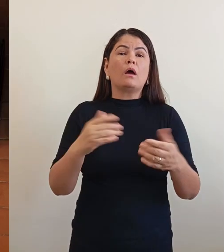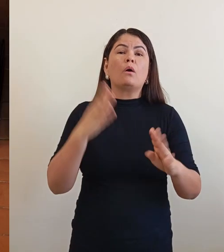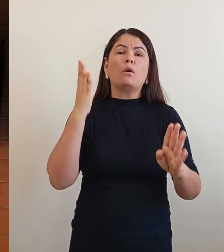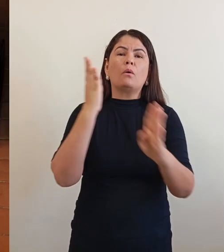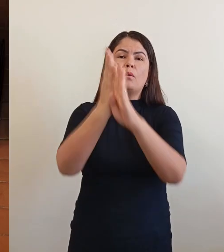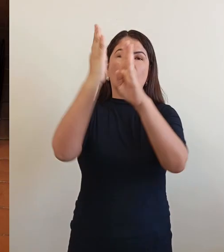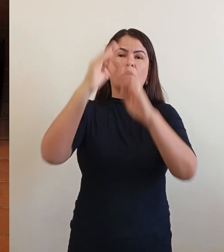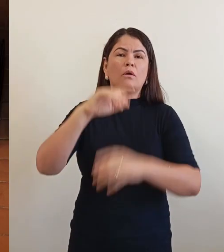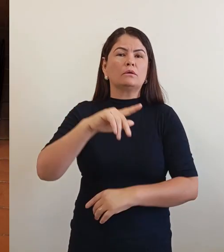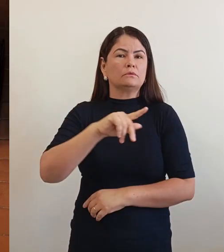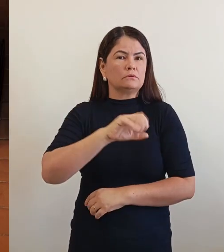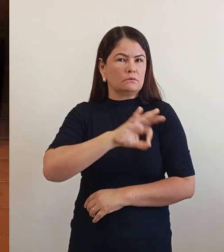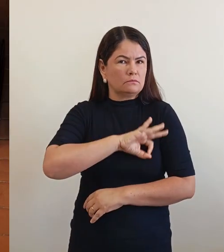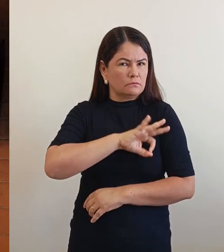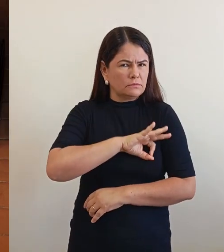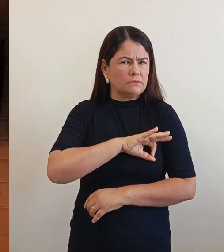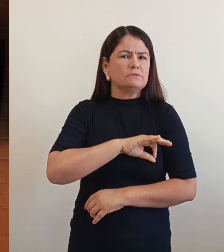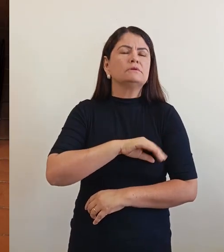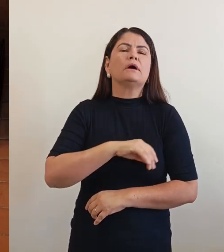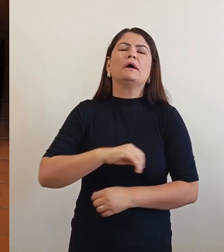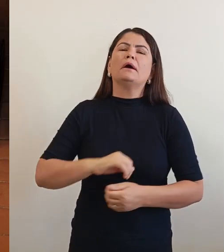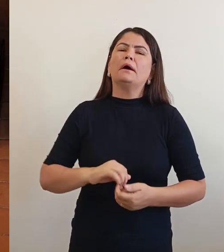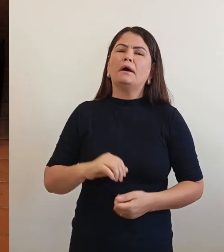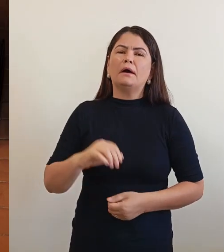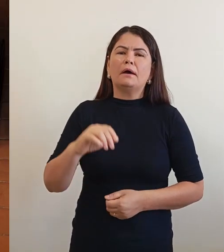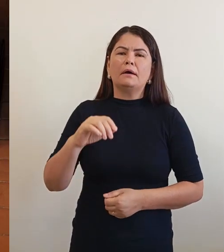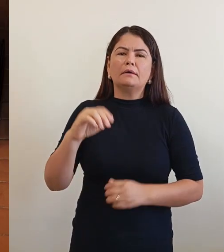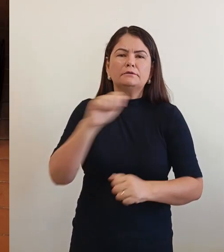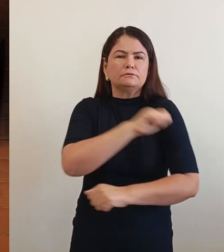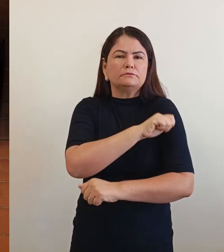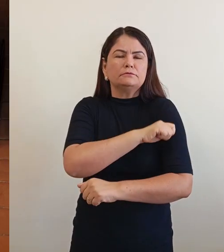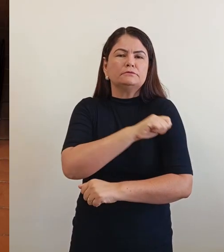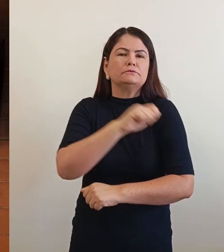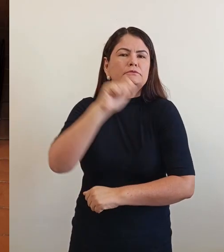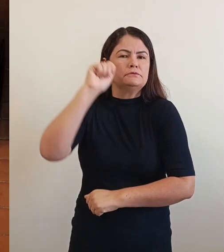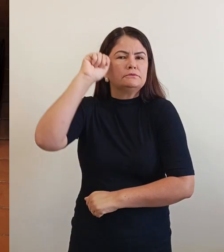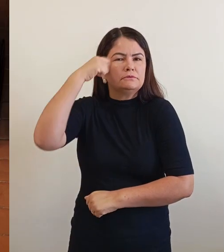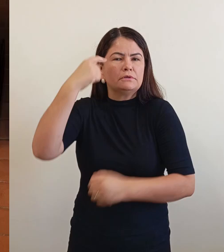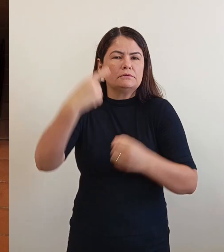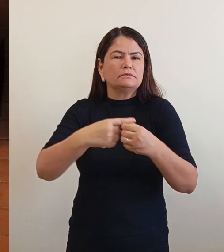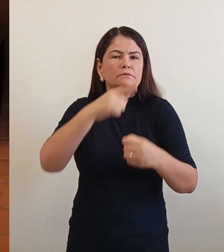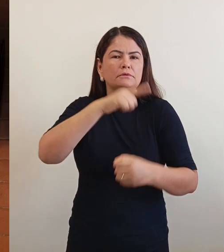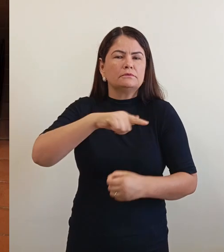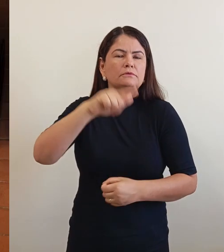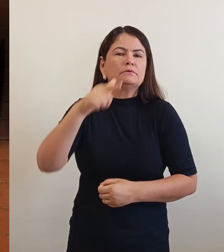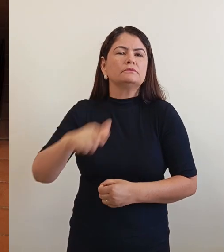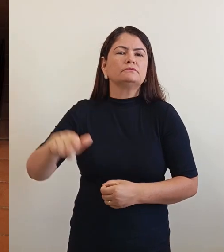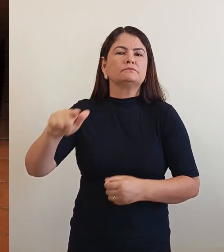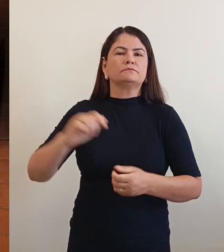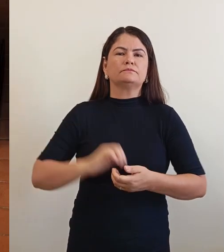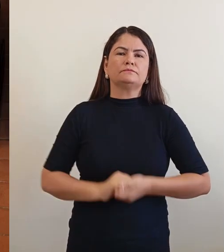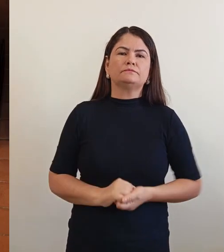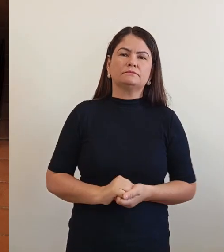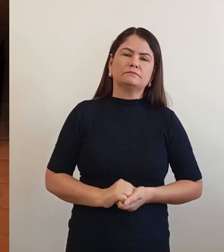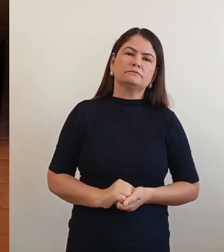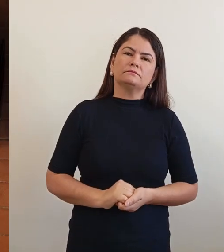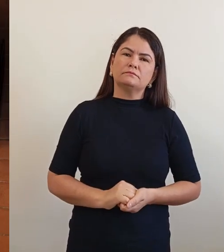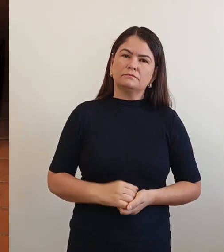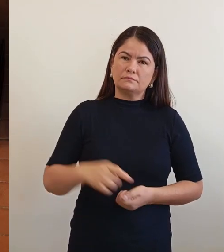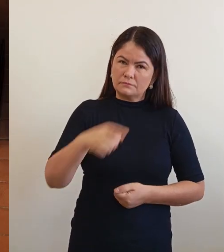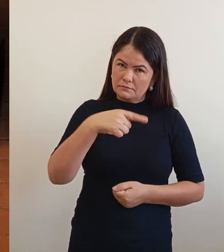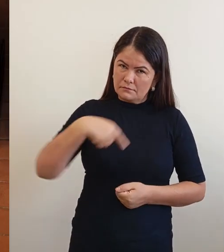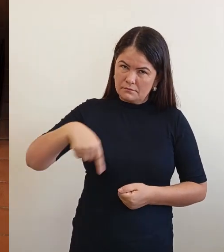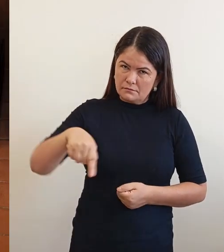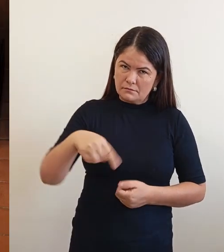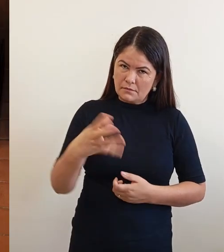negros na cidade de Goiás? Nós queremos fazer uma